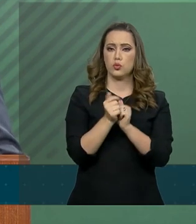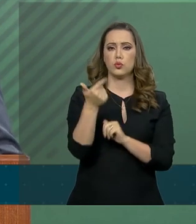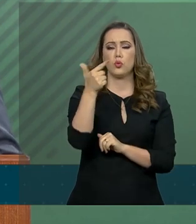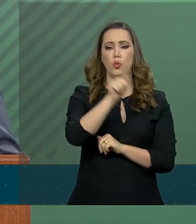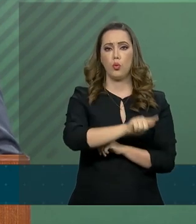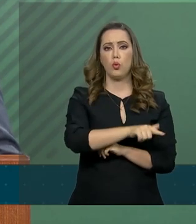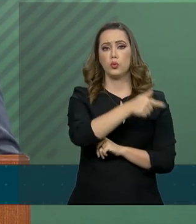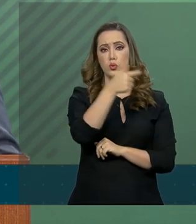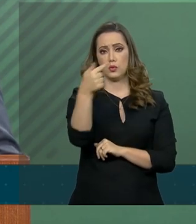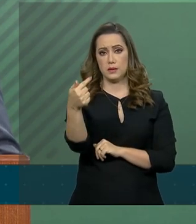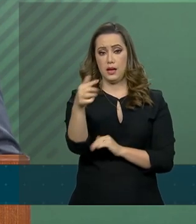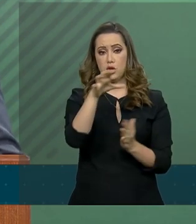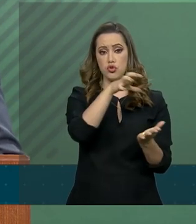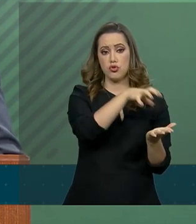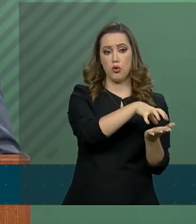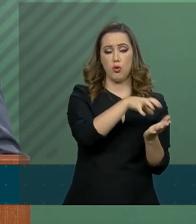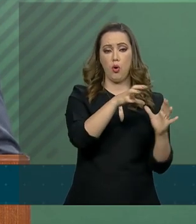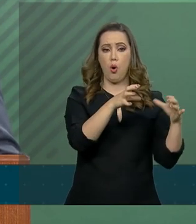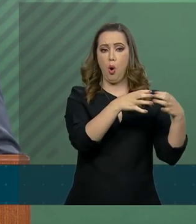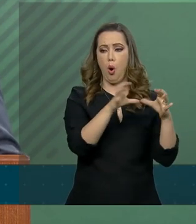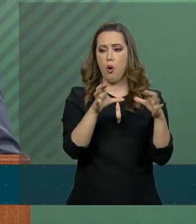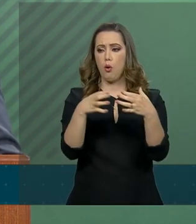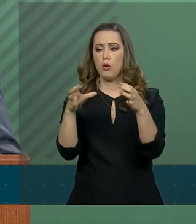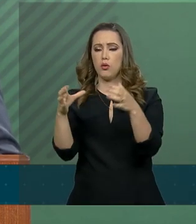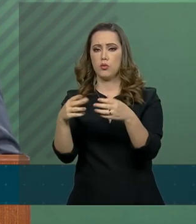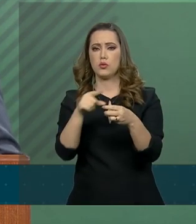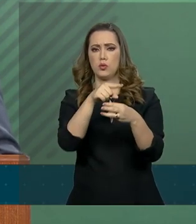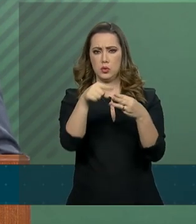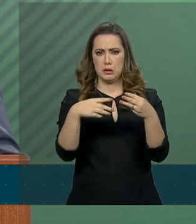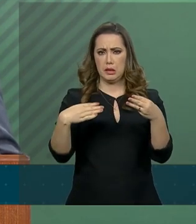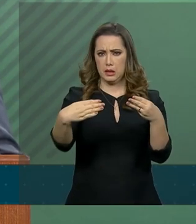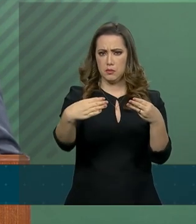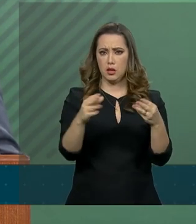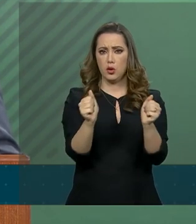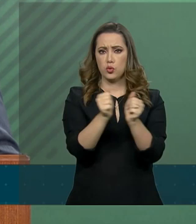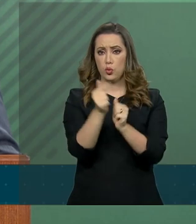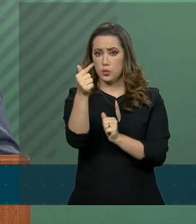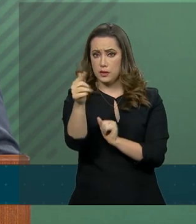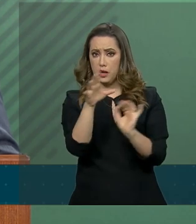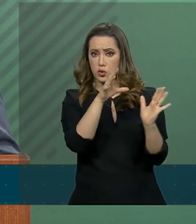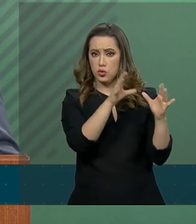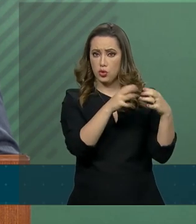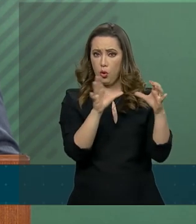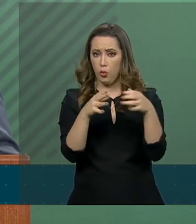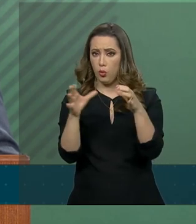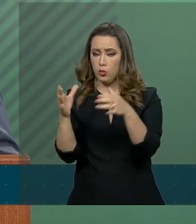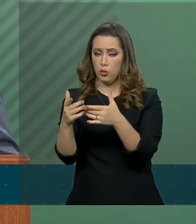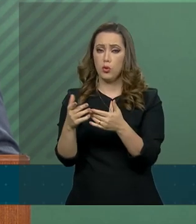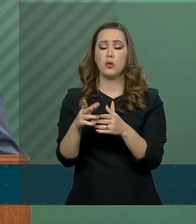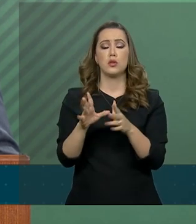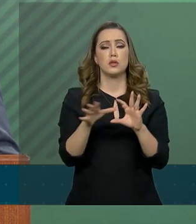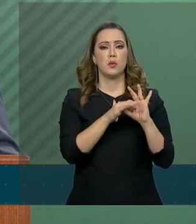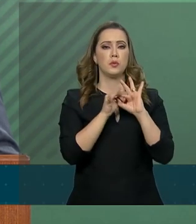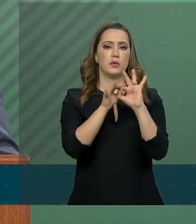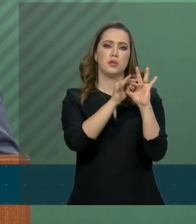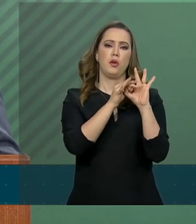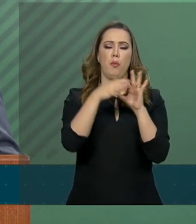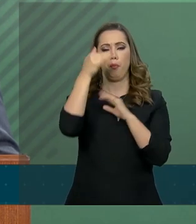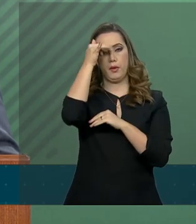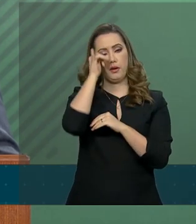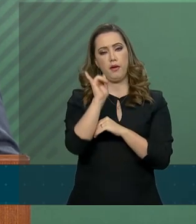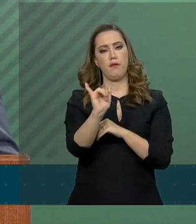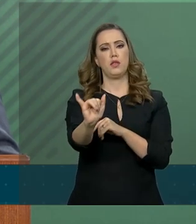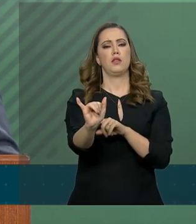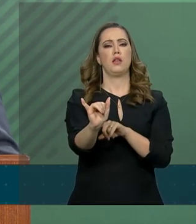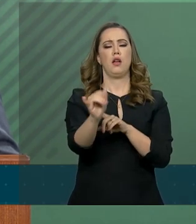outros sete órgãos, o Pacto pela Implementação de Políticas Públicas de Prevenção